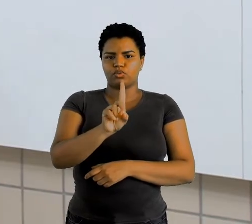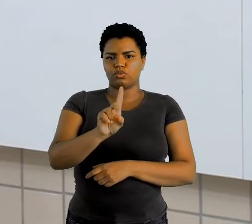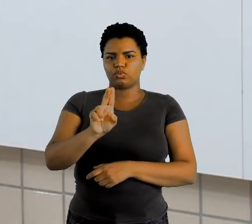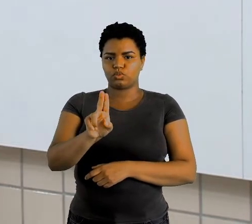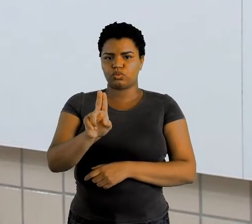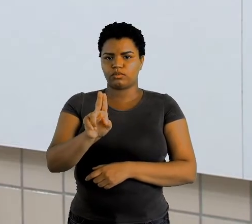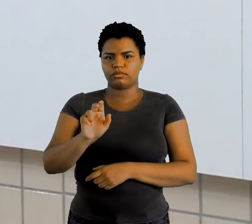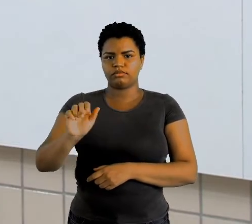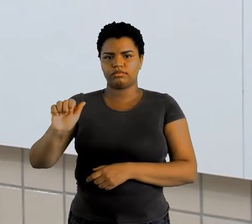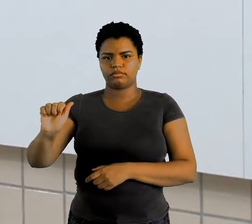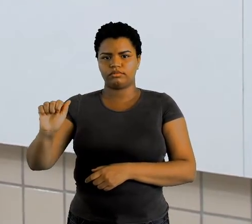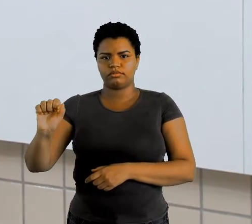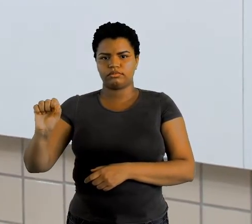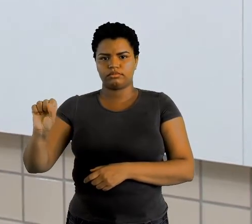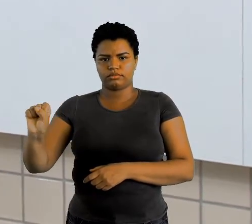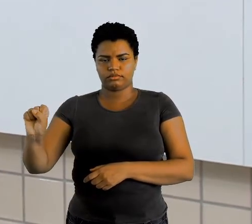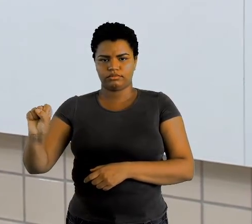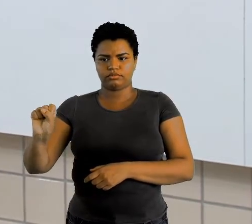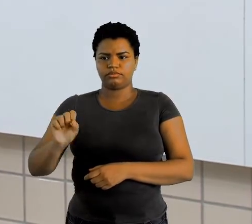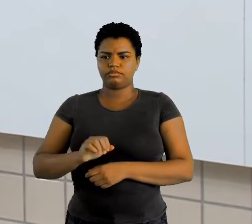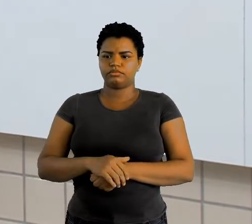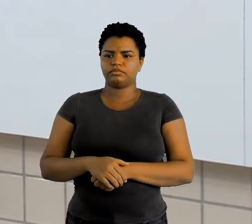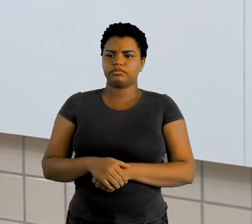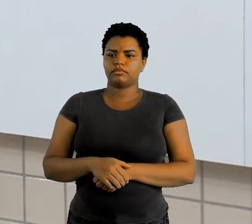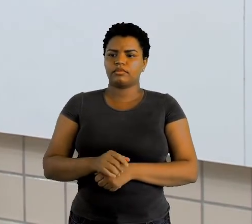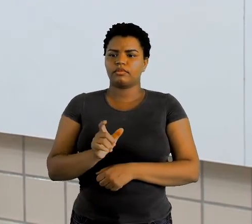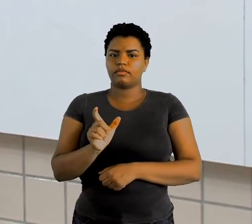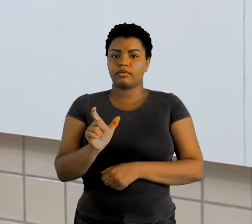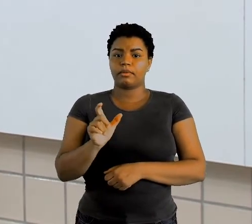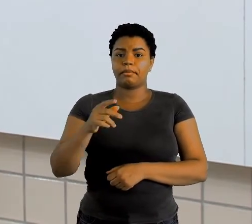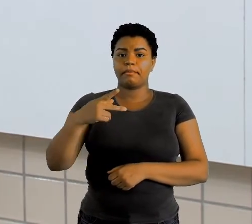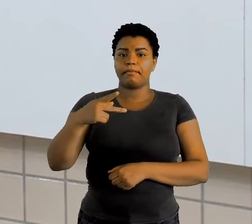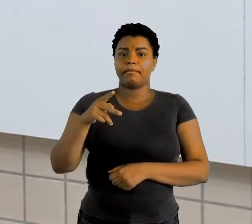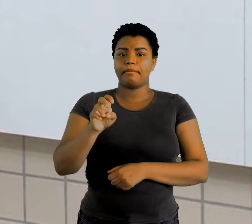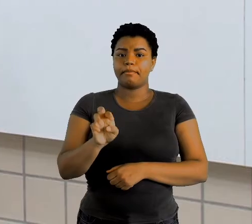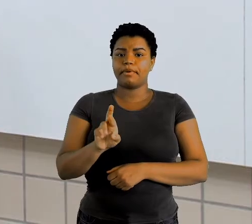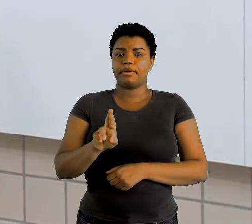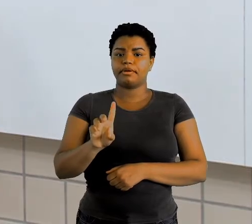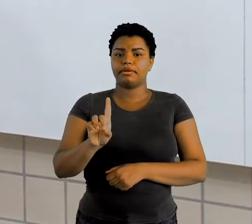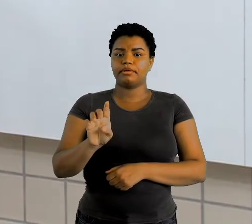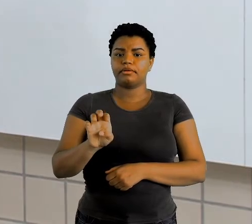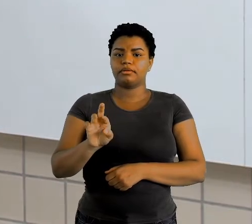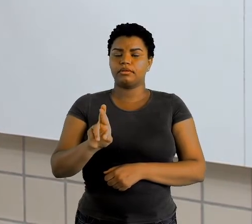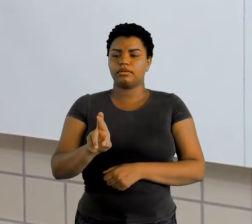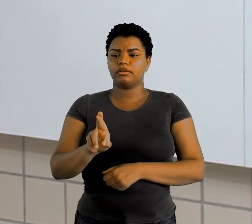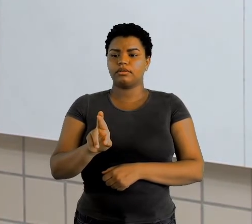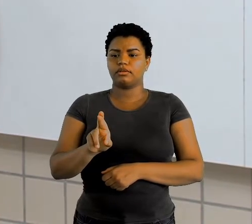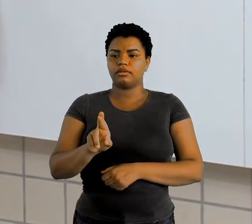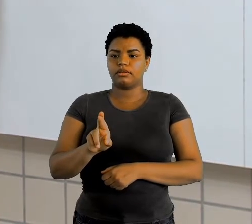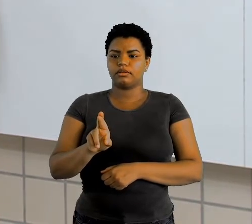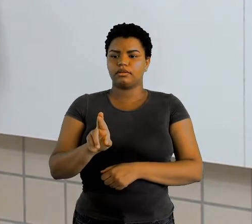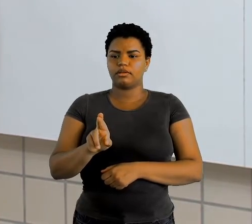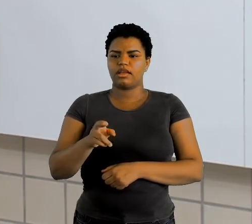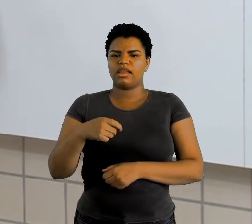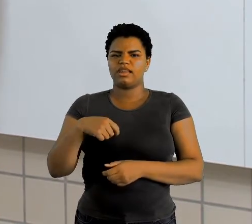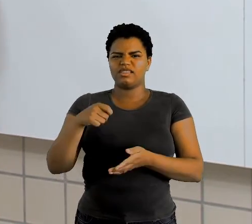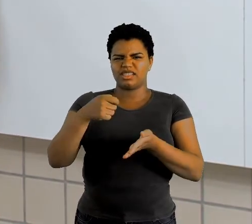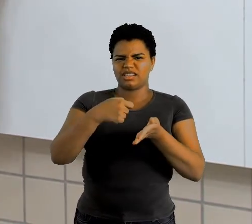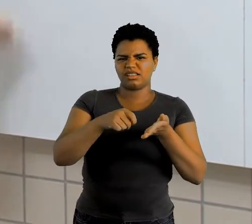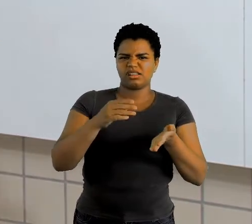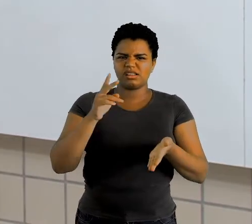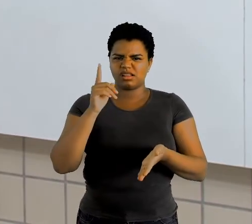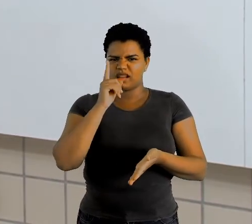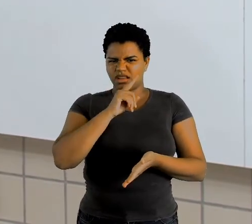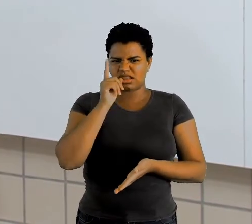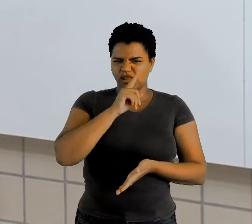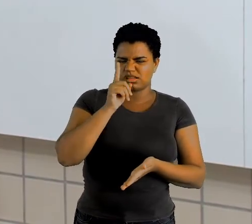ok a palavrinha perder essa minha palavra aqui não ficou muito bem feita não hein vê se